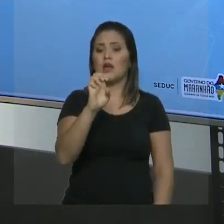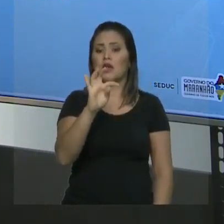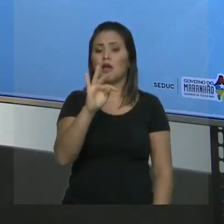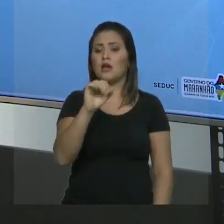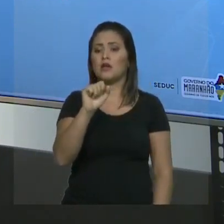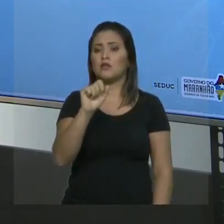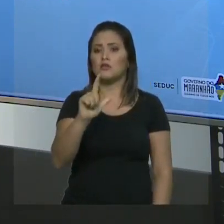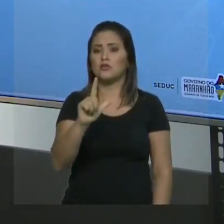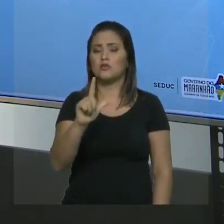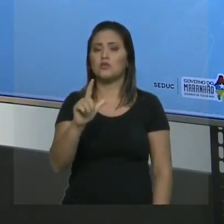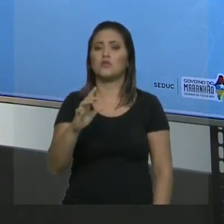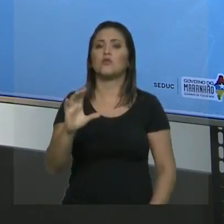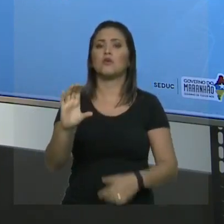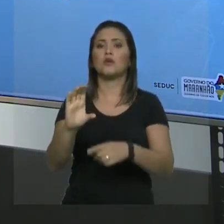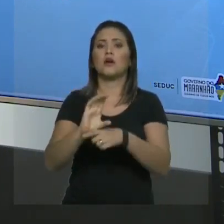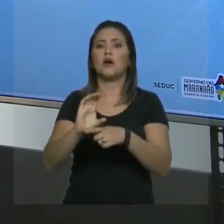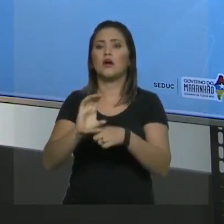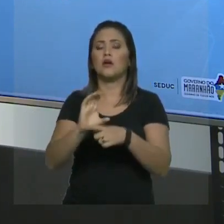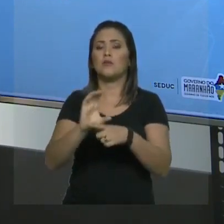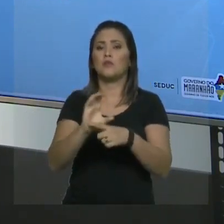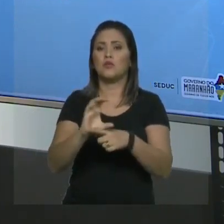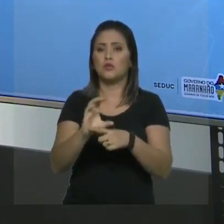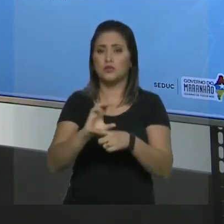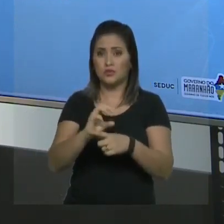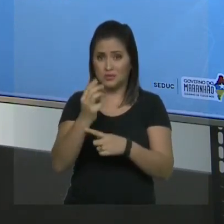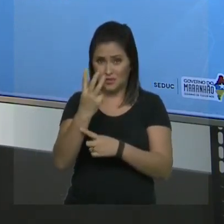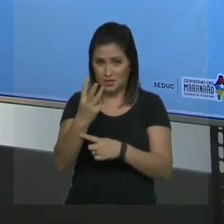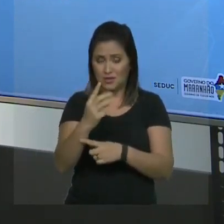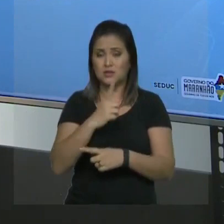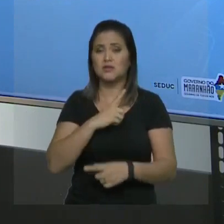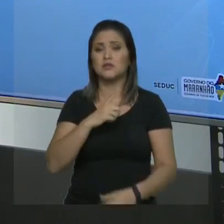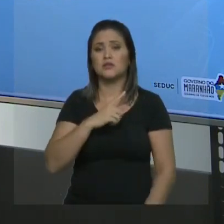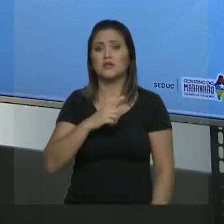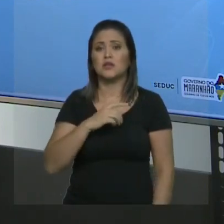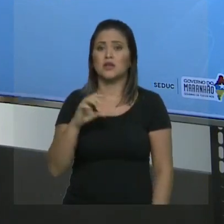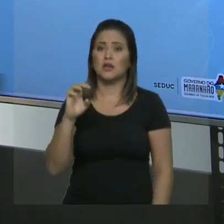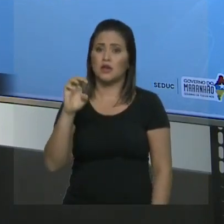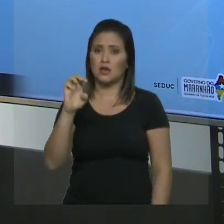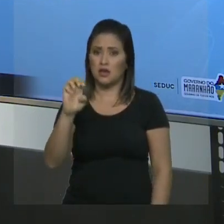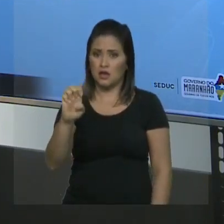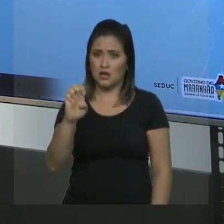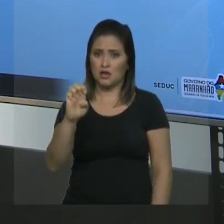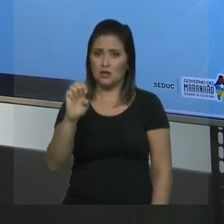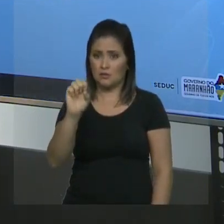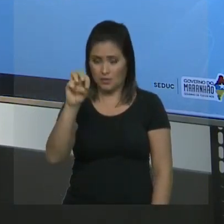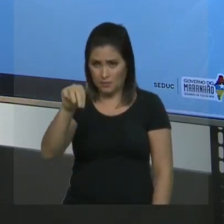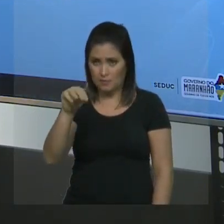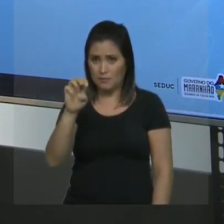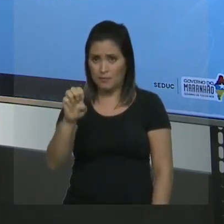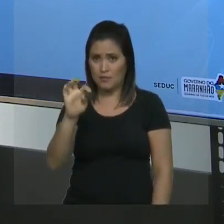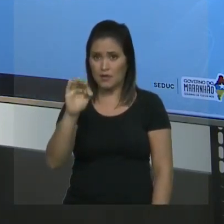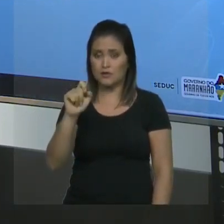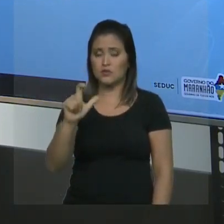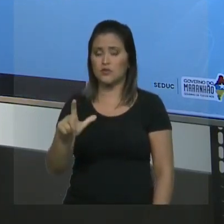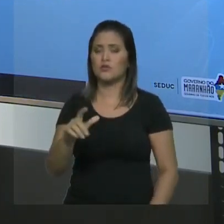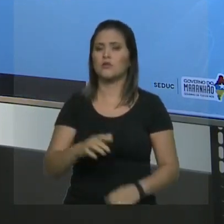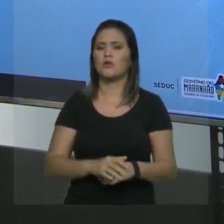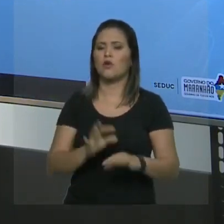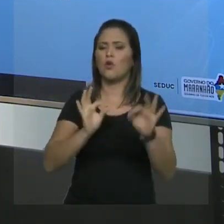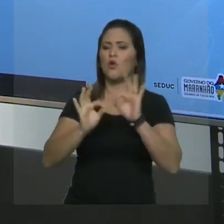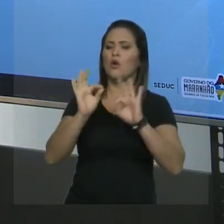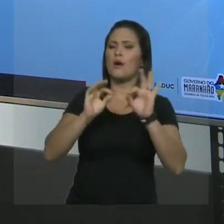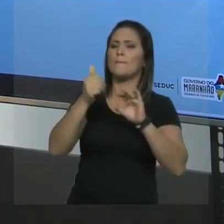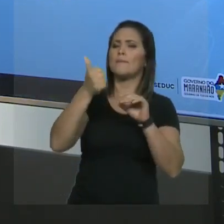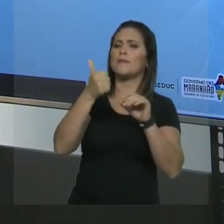carbono três você tem um radical metil. Seguindo a ordem alfabética, quem vem primeiro é quem? O etil. Então no carbono quatro